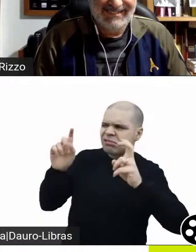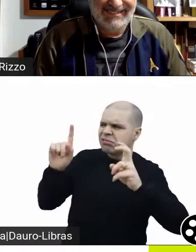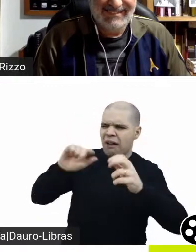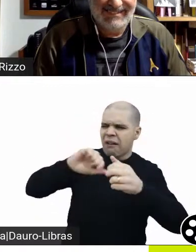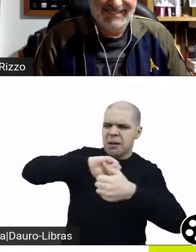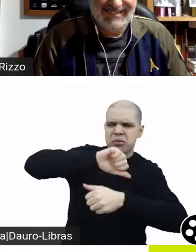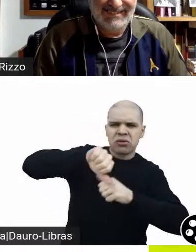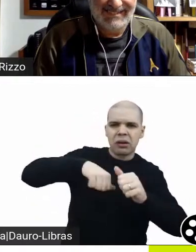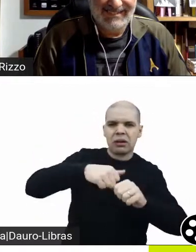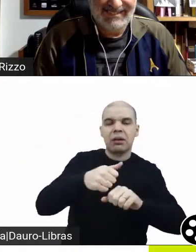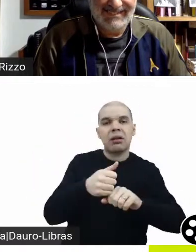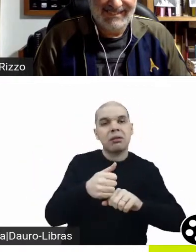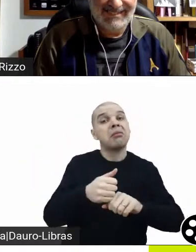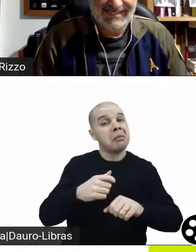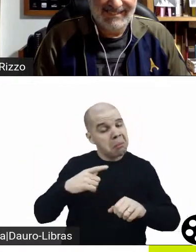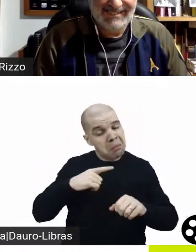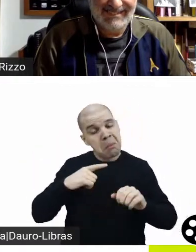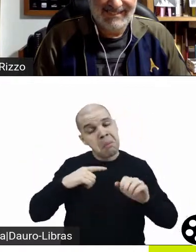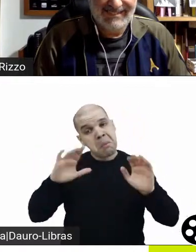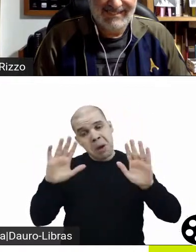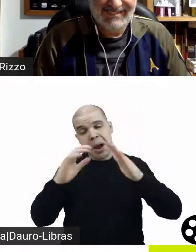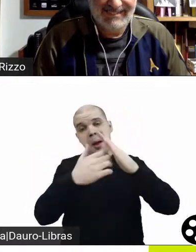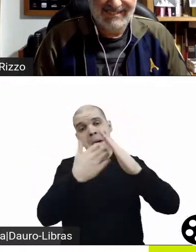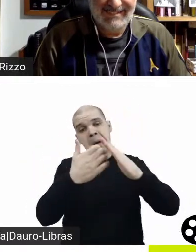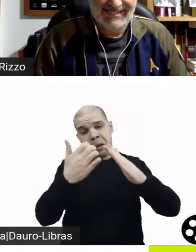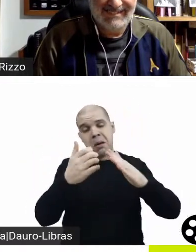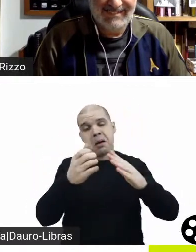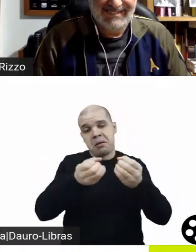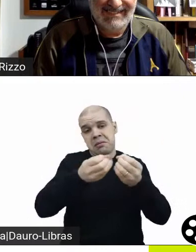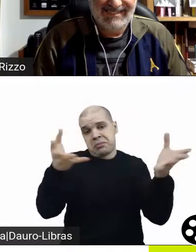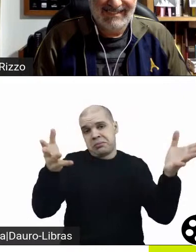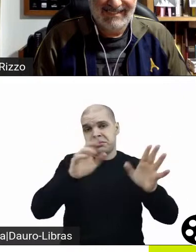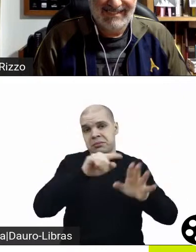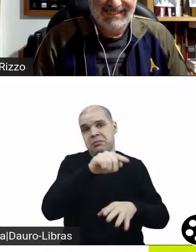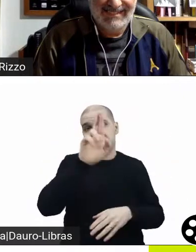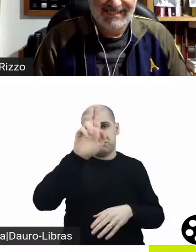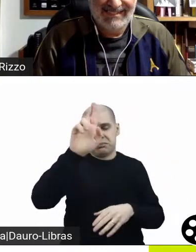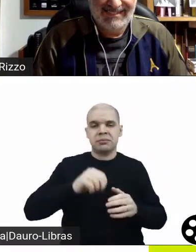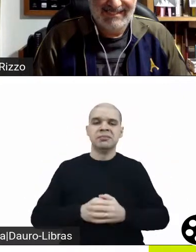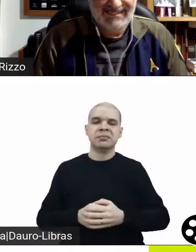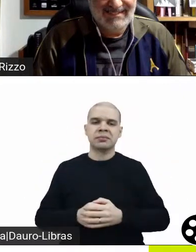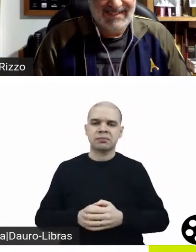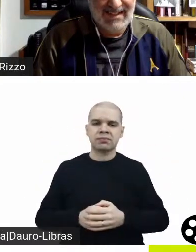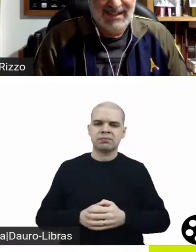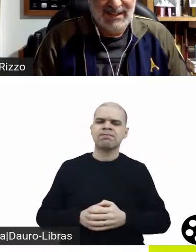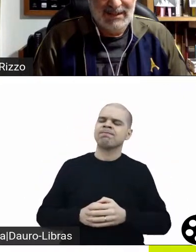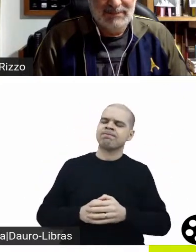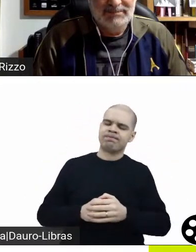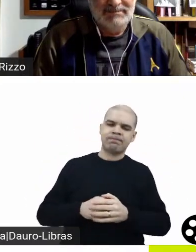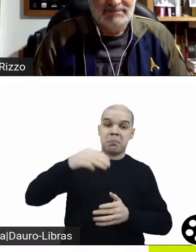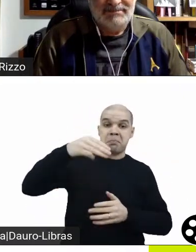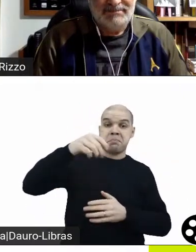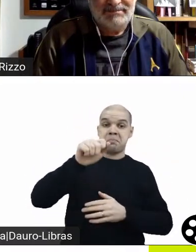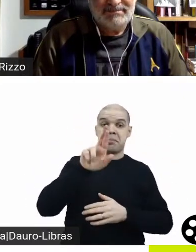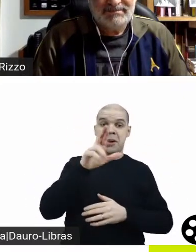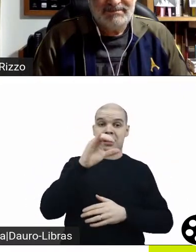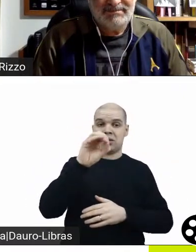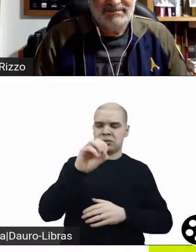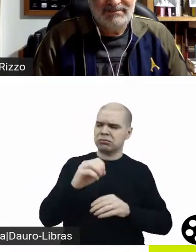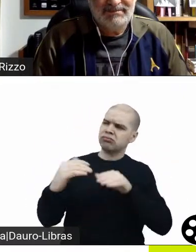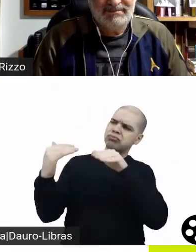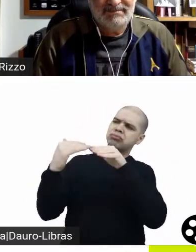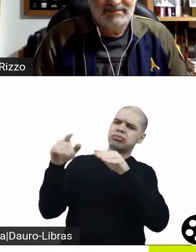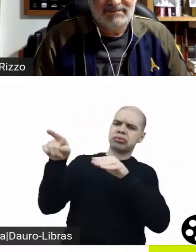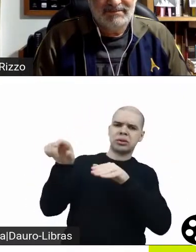Acho importante começar com essa questão. Pode falar, Márcio. Desculpa. Eu concordo com o Sérgio no que ele está falando. Inclusive, acho que a gente precisa